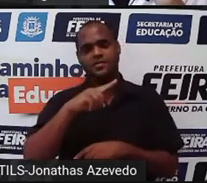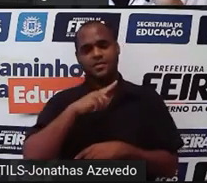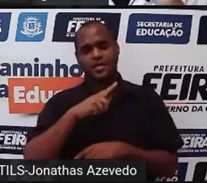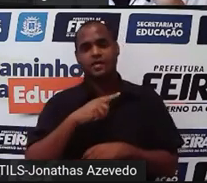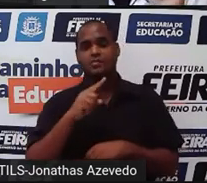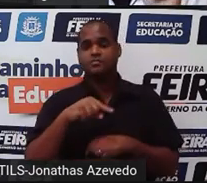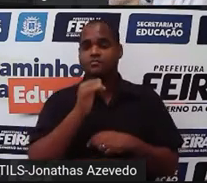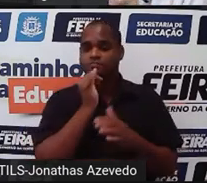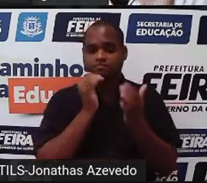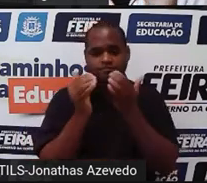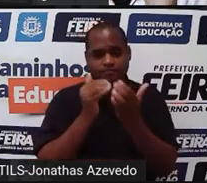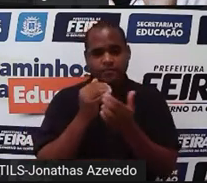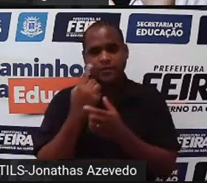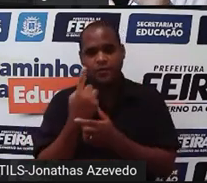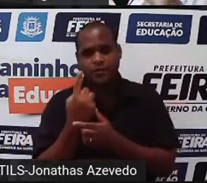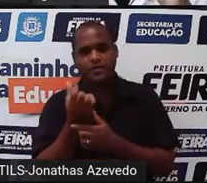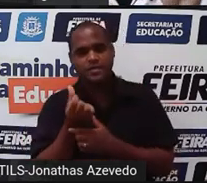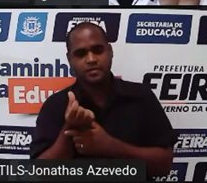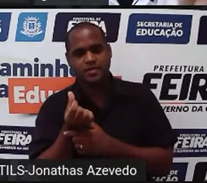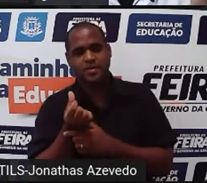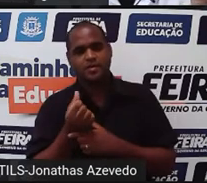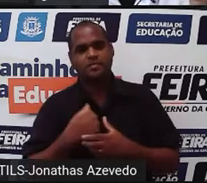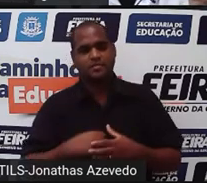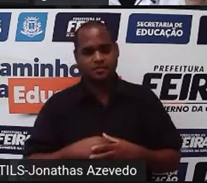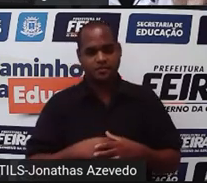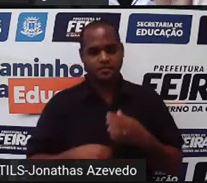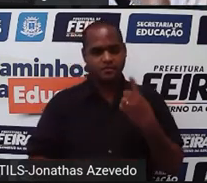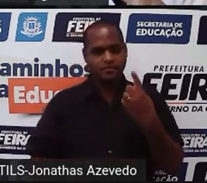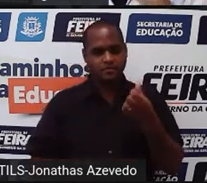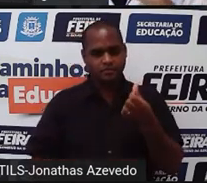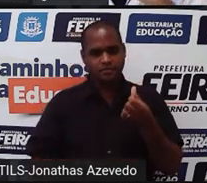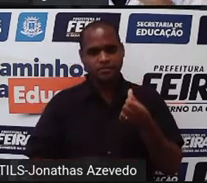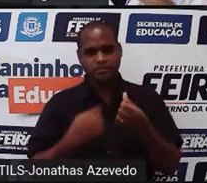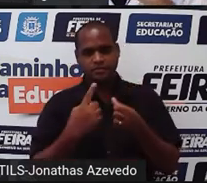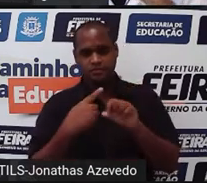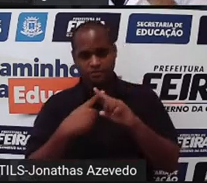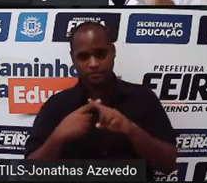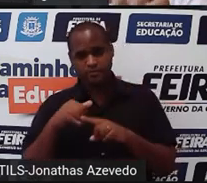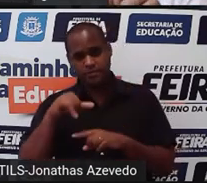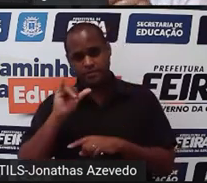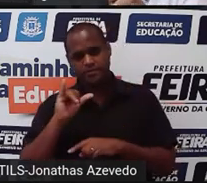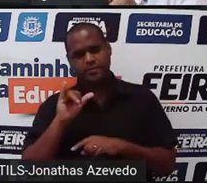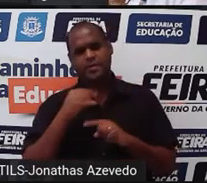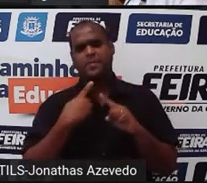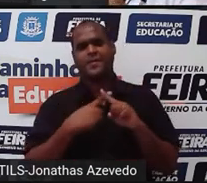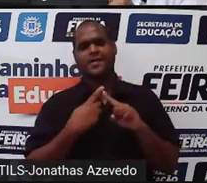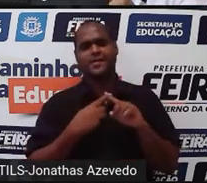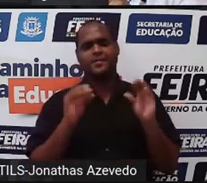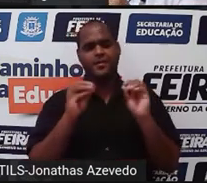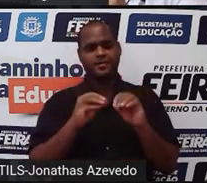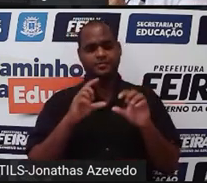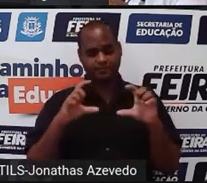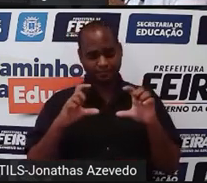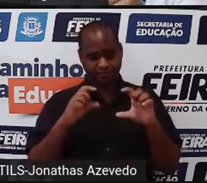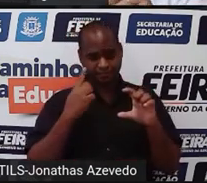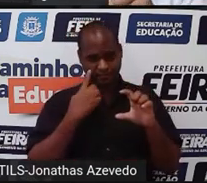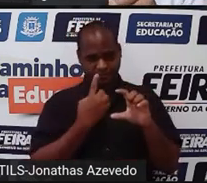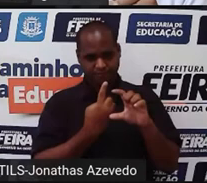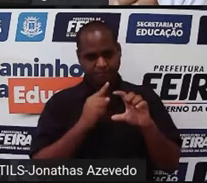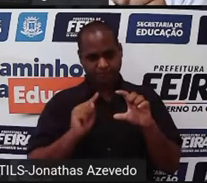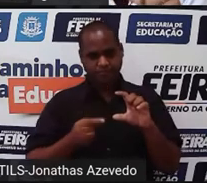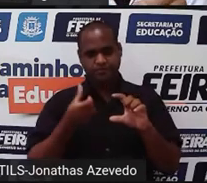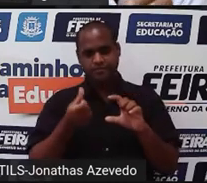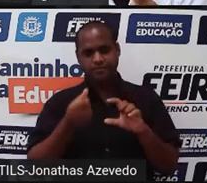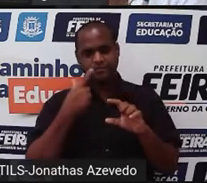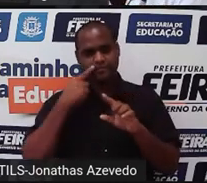Então por exemplo eu li 1 e 6 1 é x 6 é y porque se eu colocar ali dentro do x mais y igual a